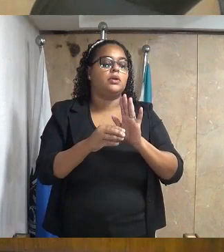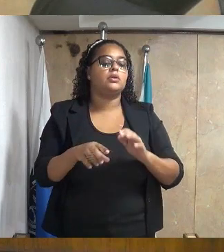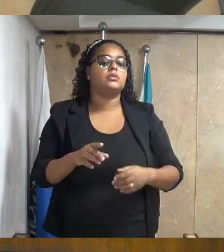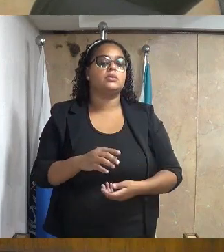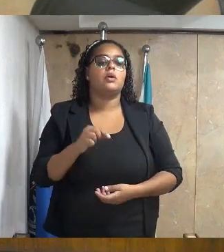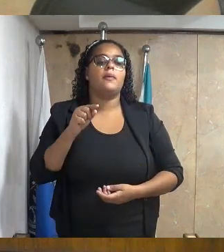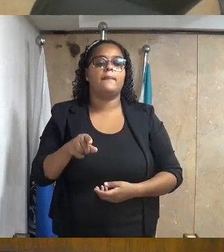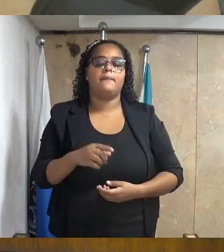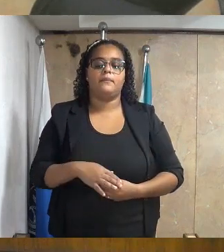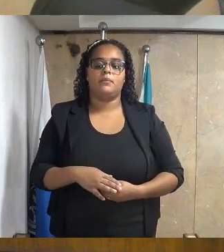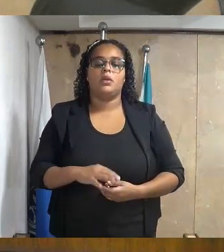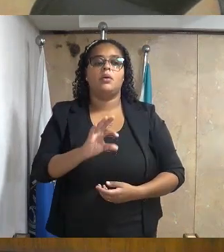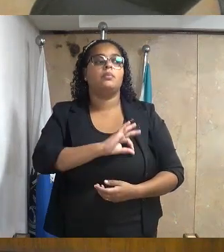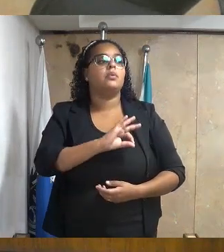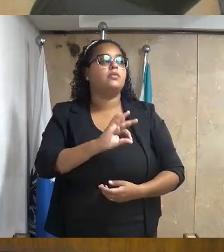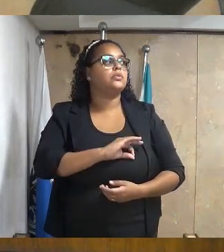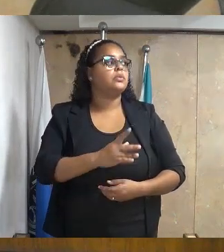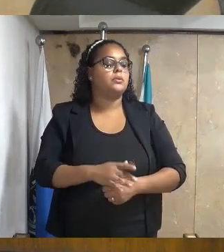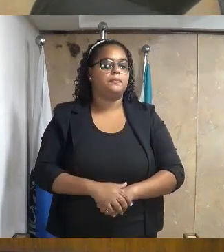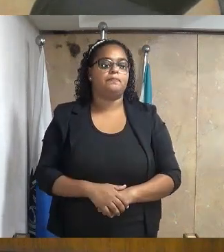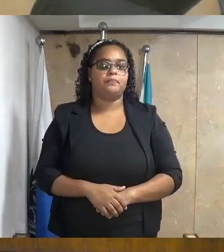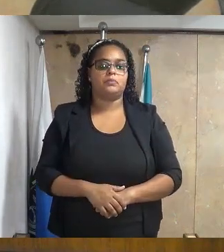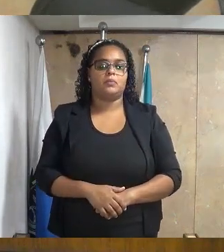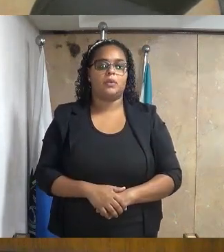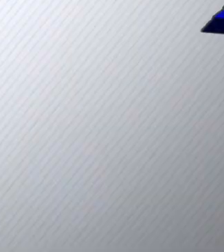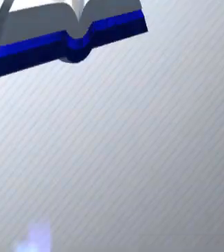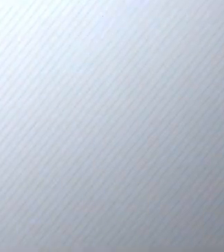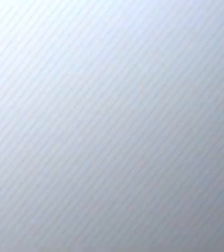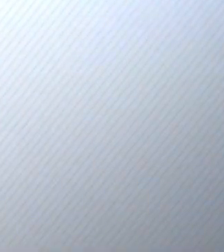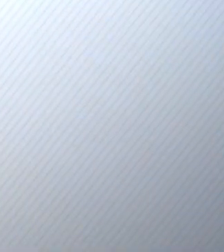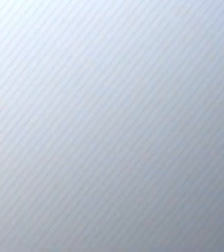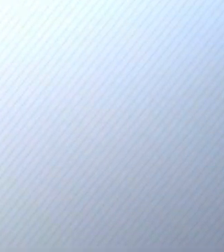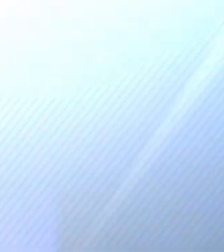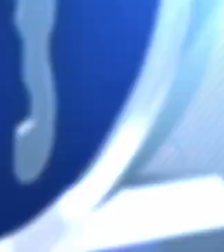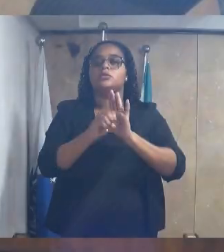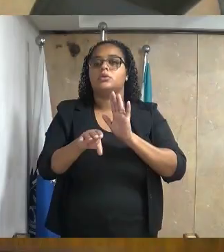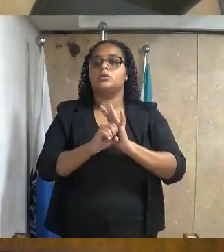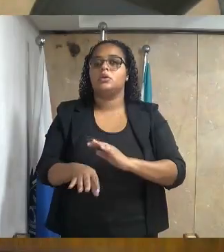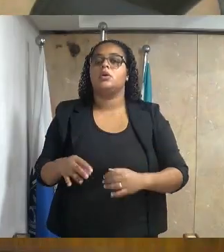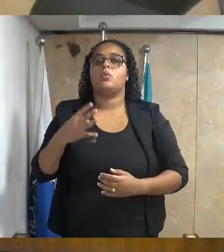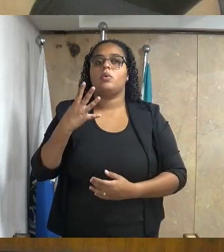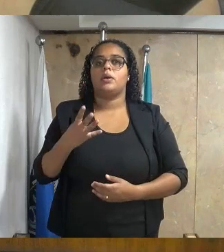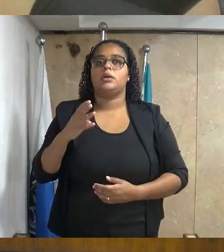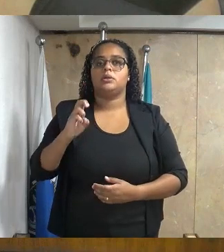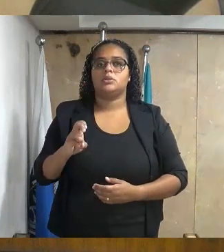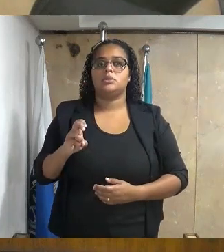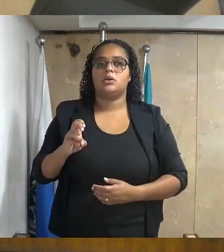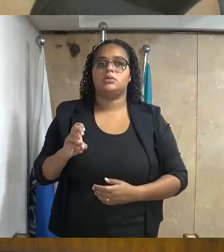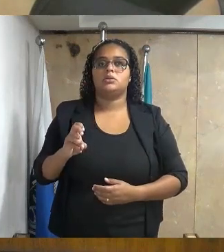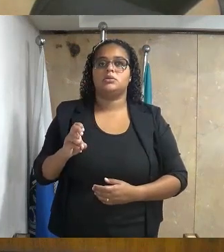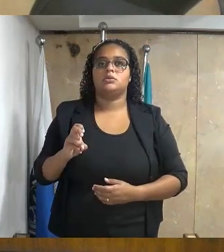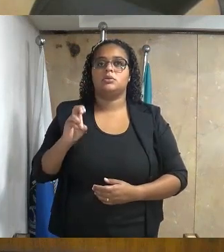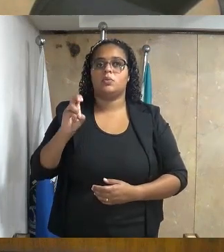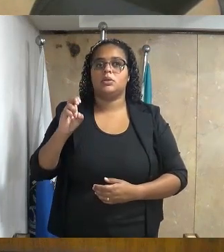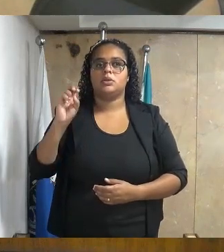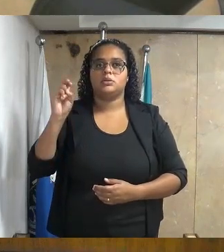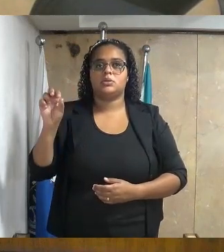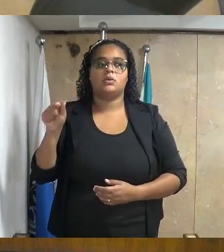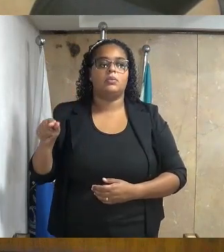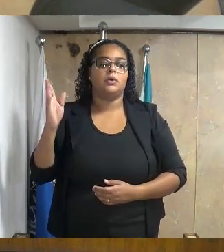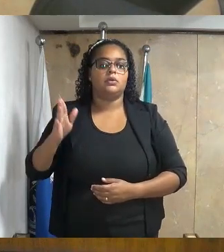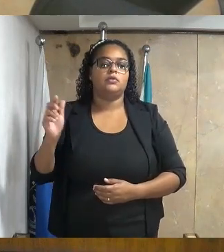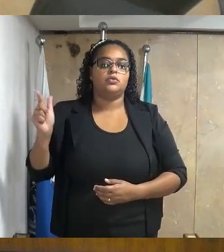da Prefeitura de Duque de Caxias. Indicação número 47, 55, barra 2022, da